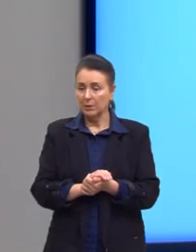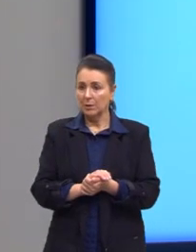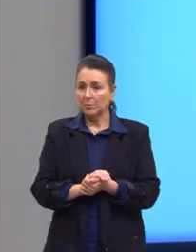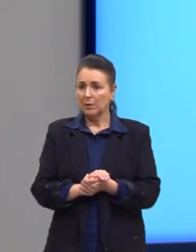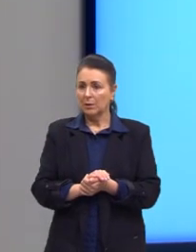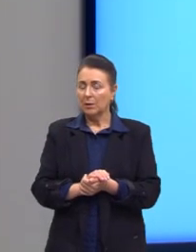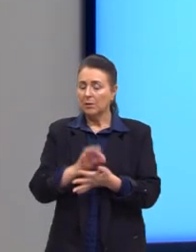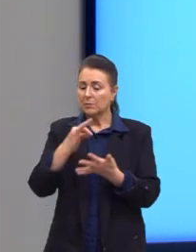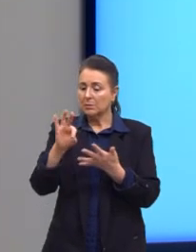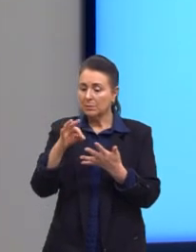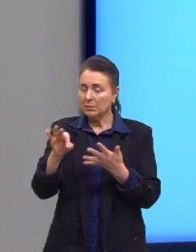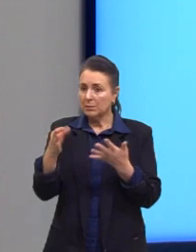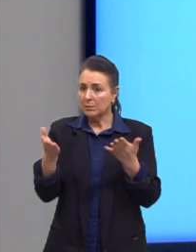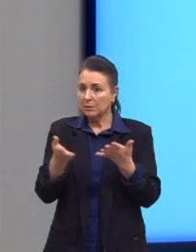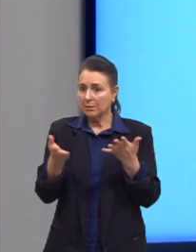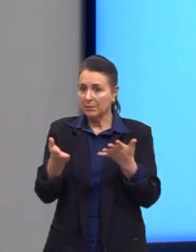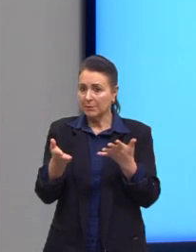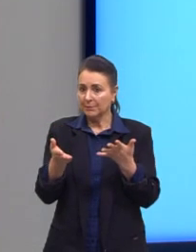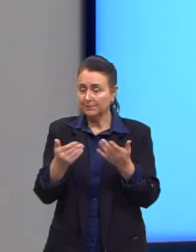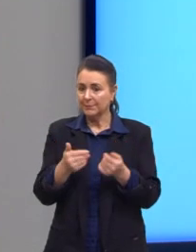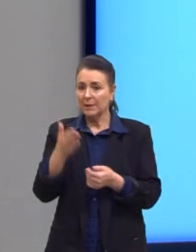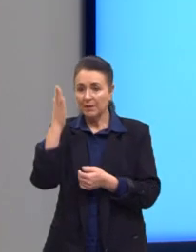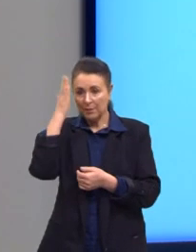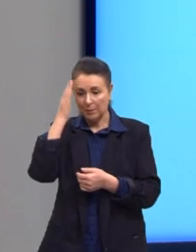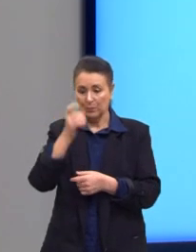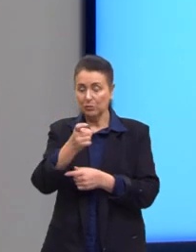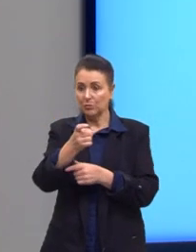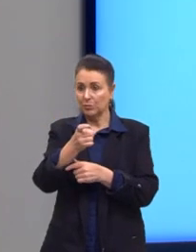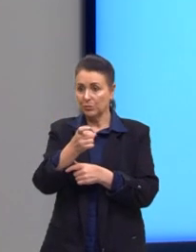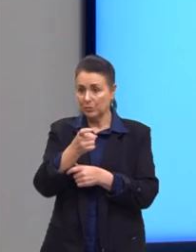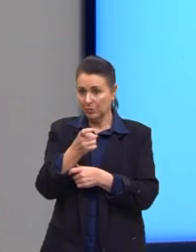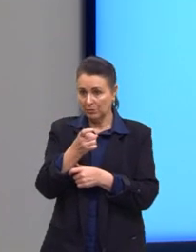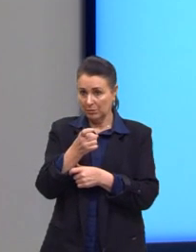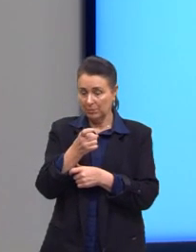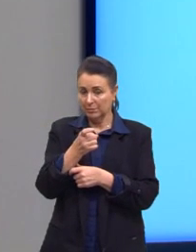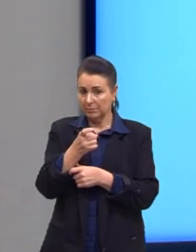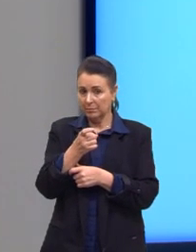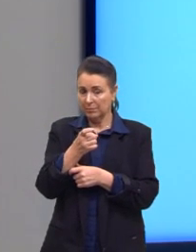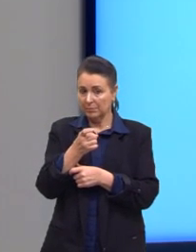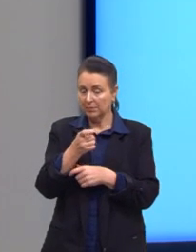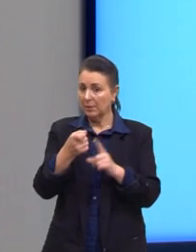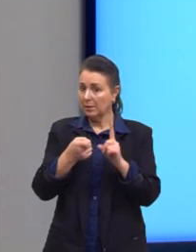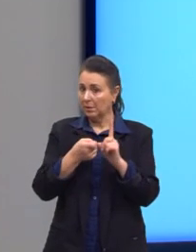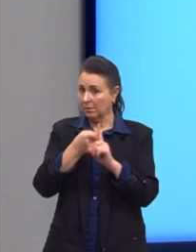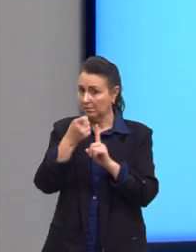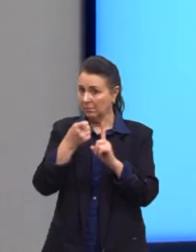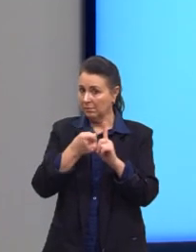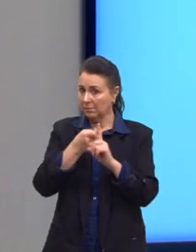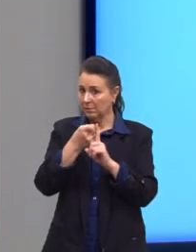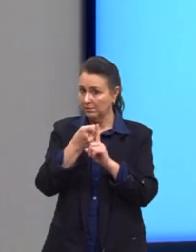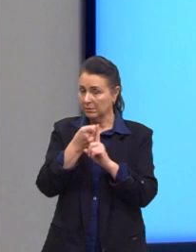que eu destaquei agora? Nós sabemos que o X vai corresponder ao mês. Já T de X